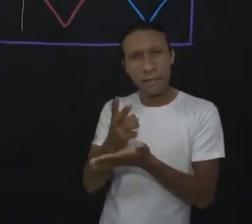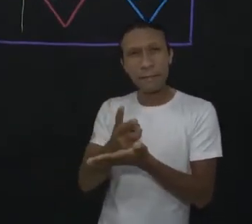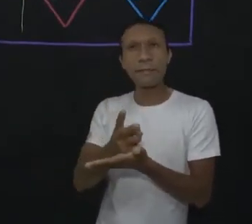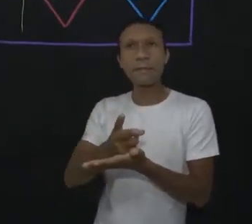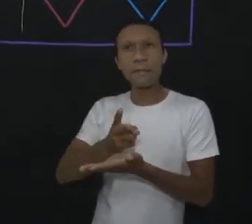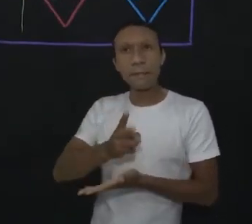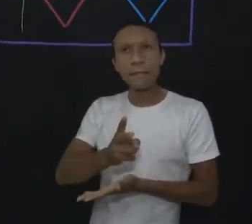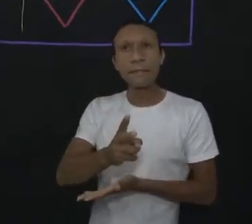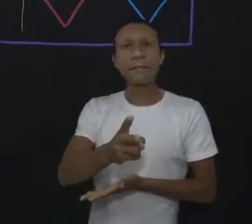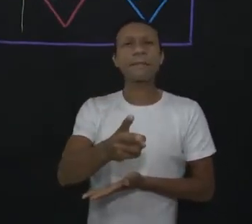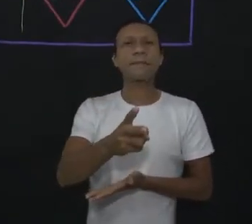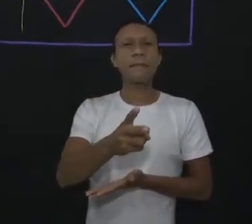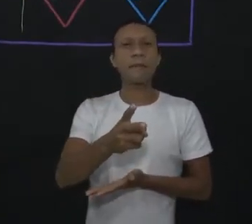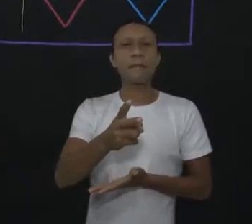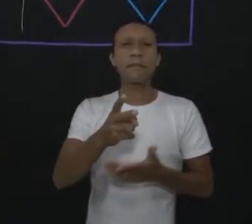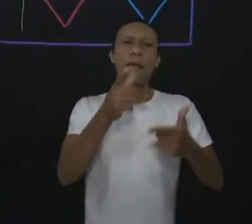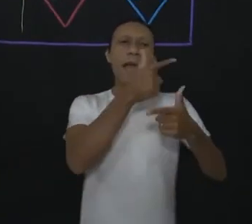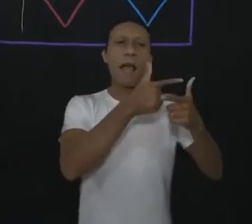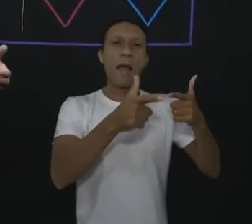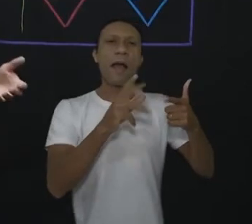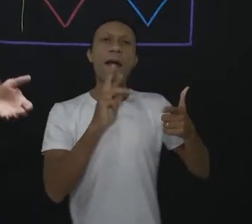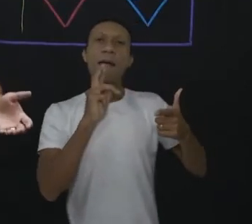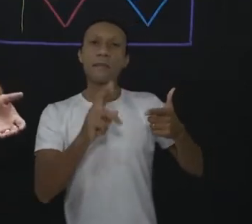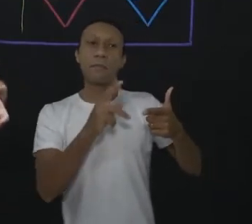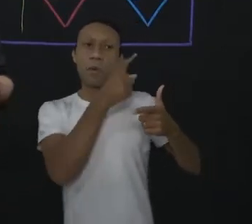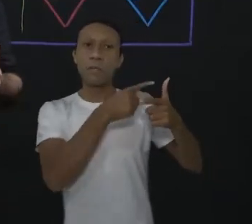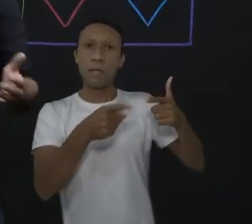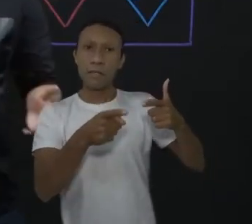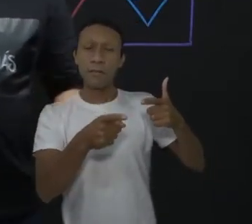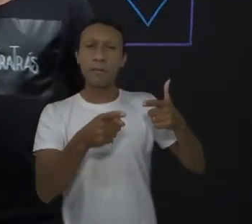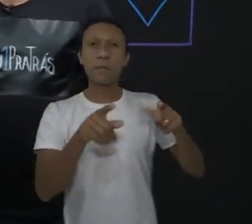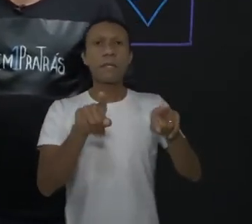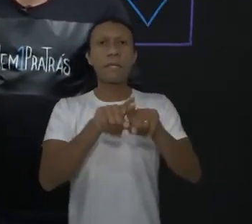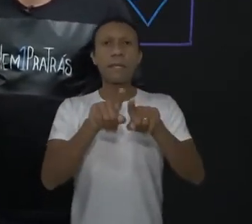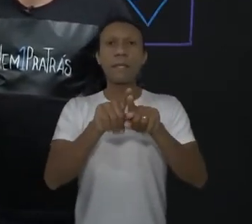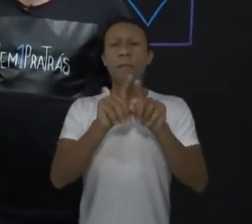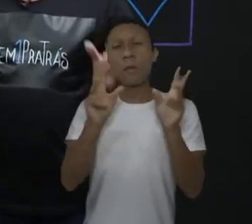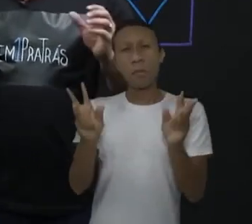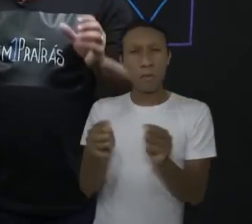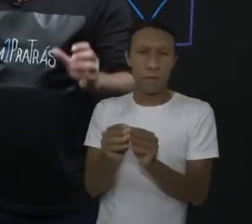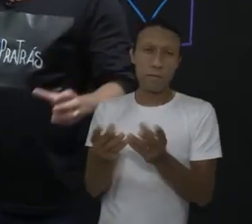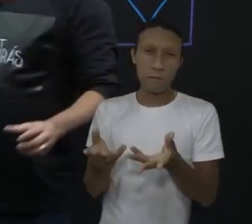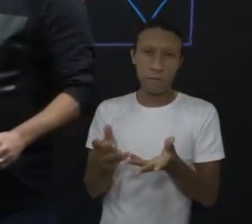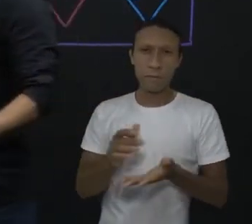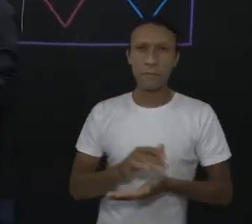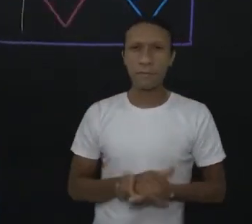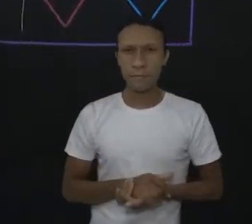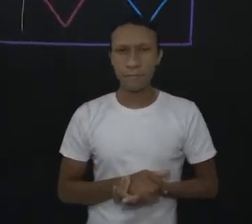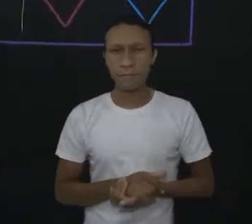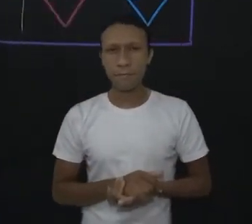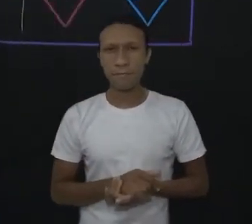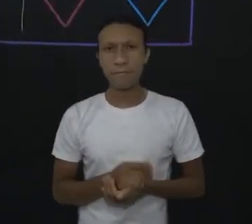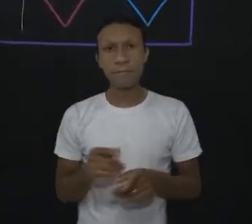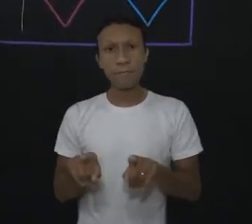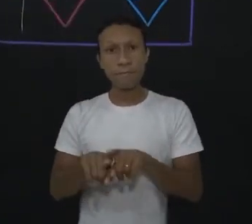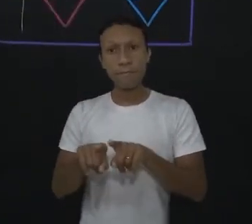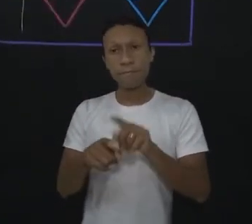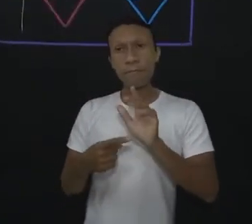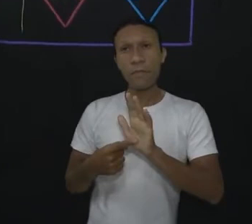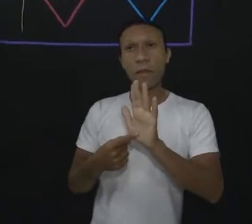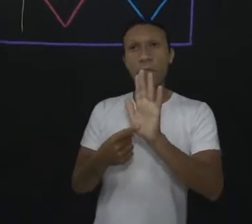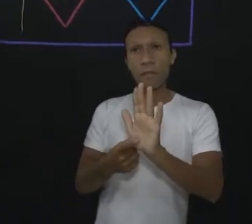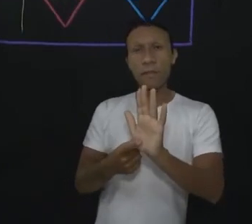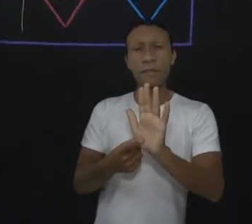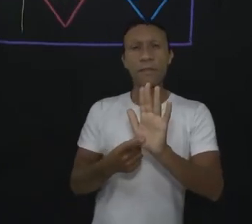é o resultado da divisão ou da simplificação dessas razões. Te mostrei também que essa constante